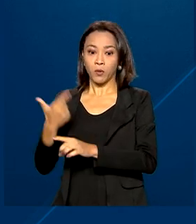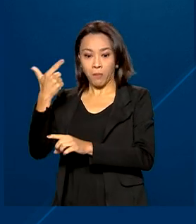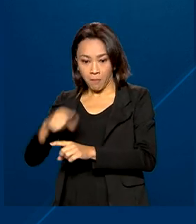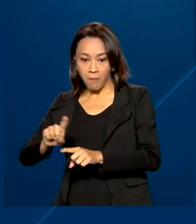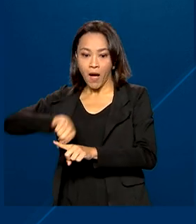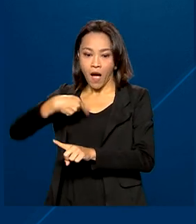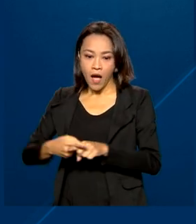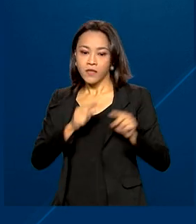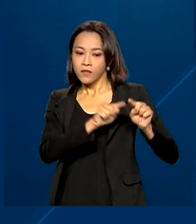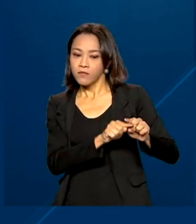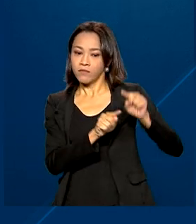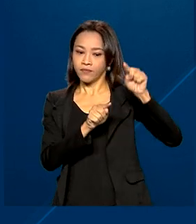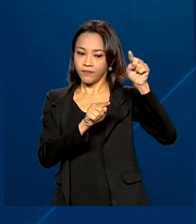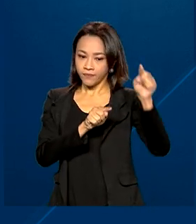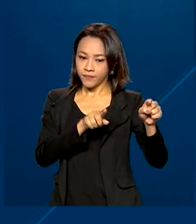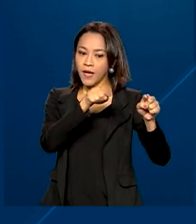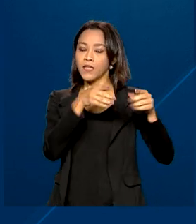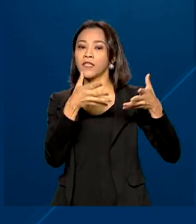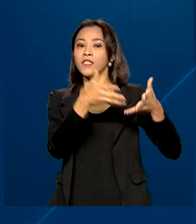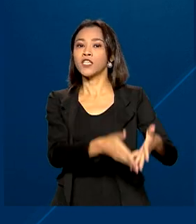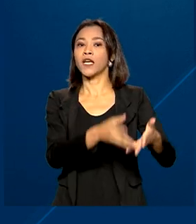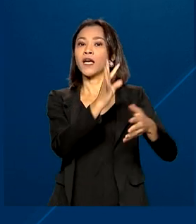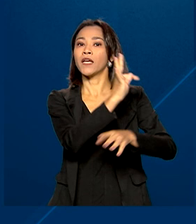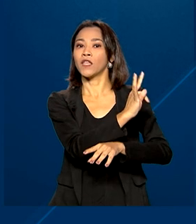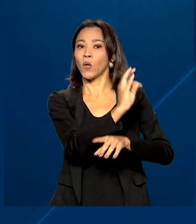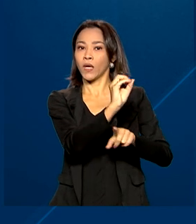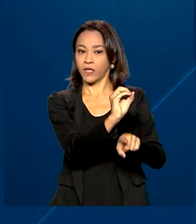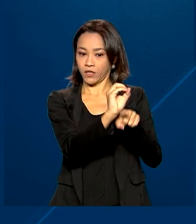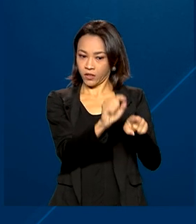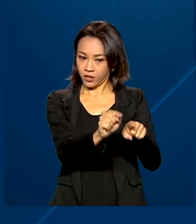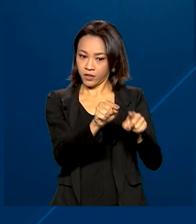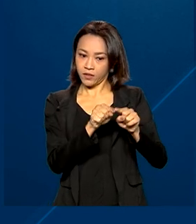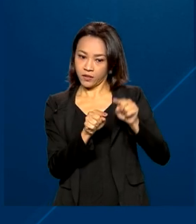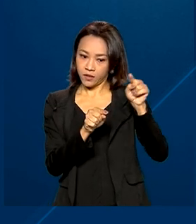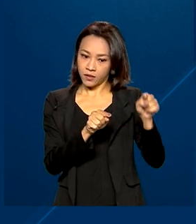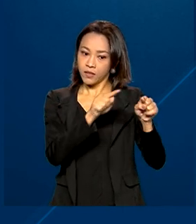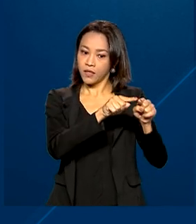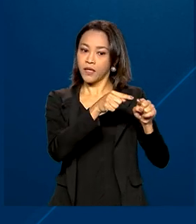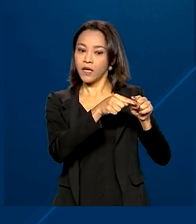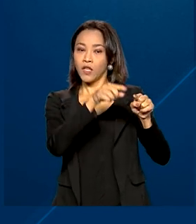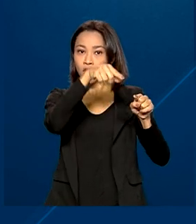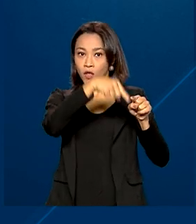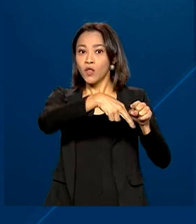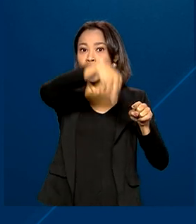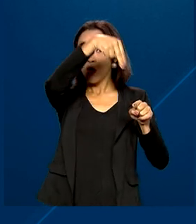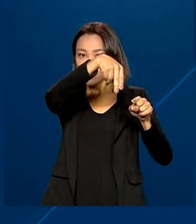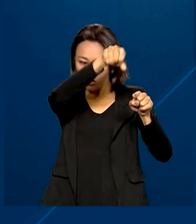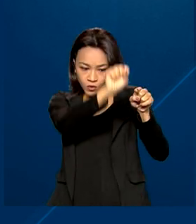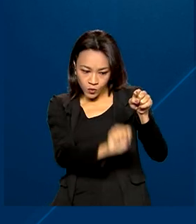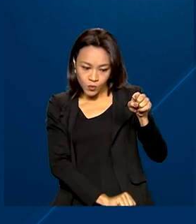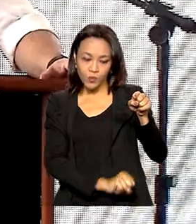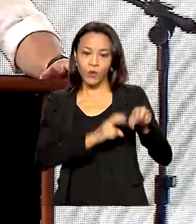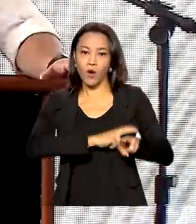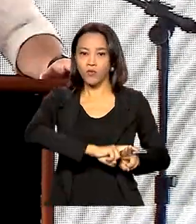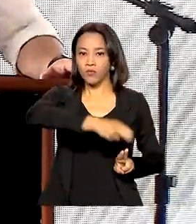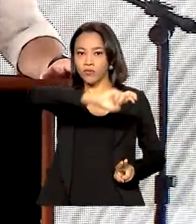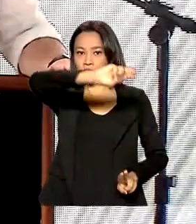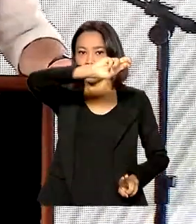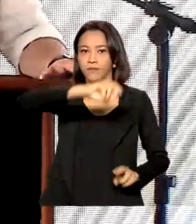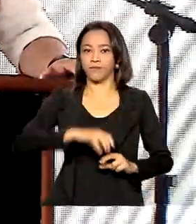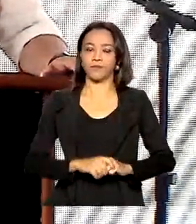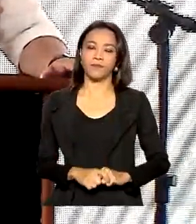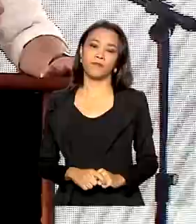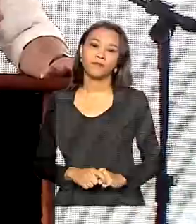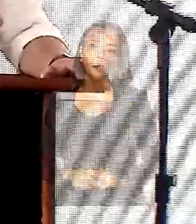trechos até chegar a Figueirópolis, em Tocantins, onde se conecta a Ferrovia Norte-Sul e ao restante do país. Nós temos